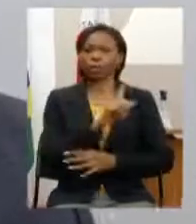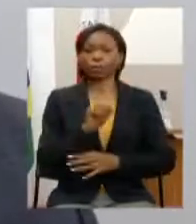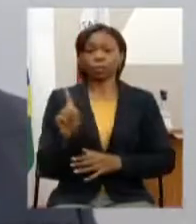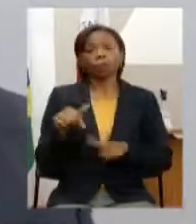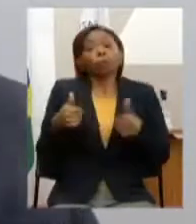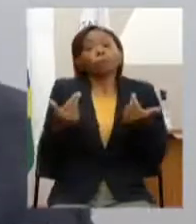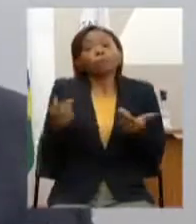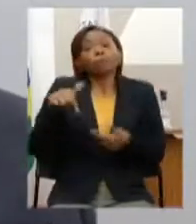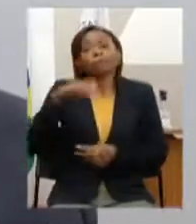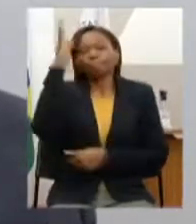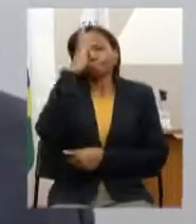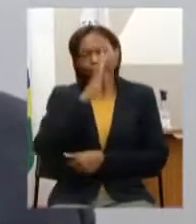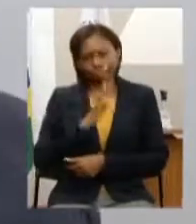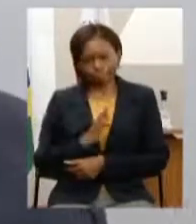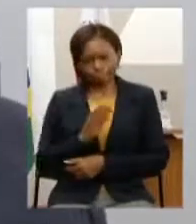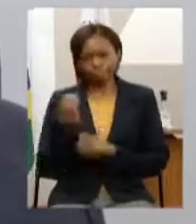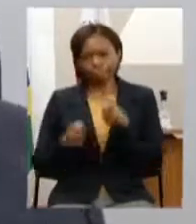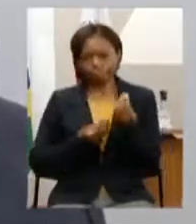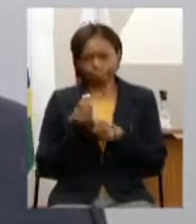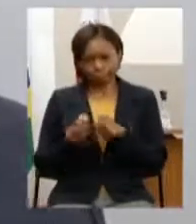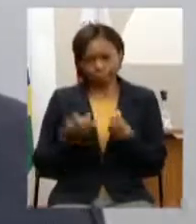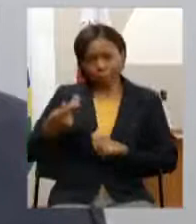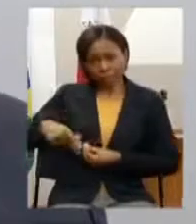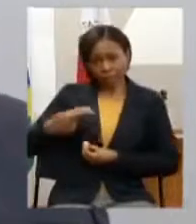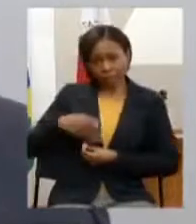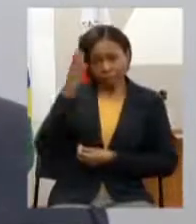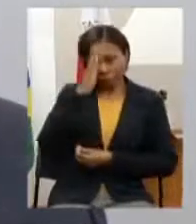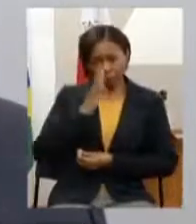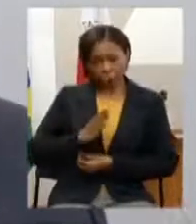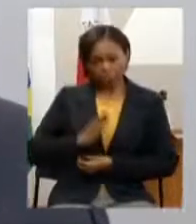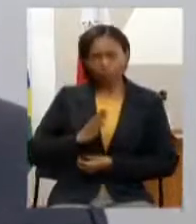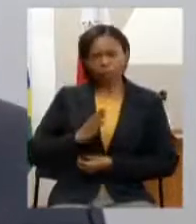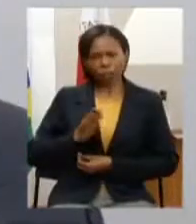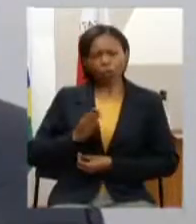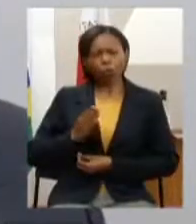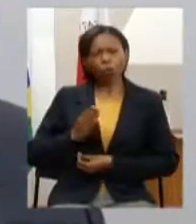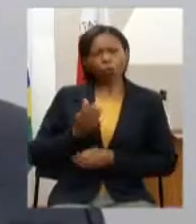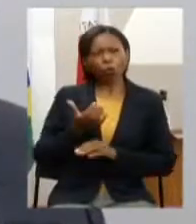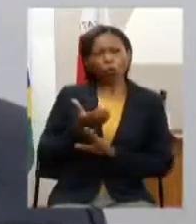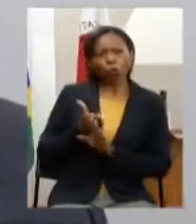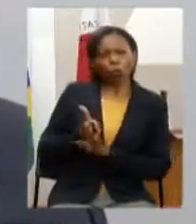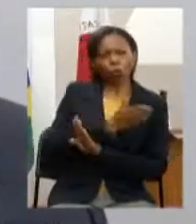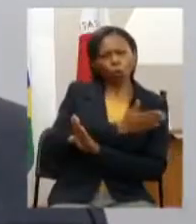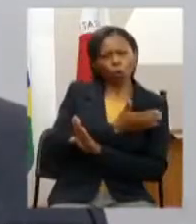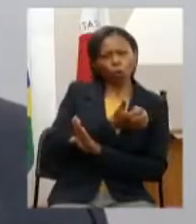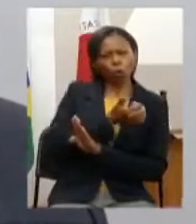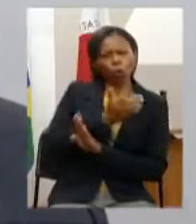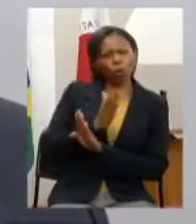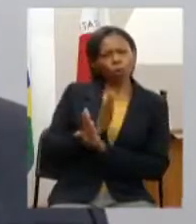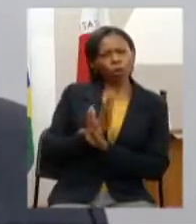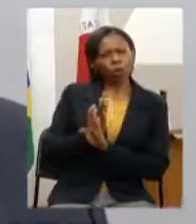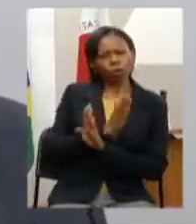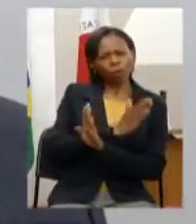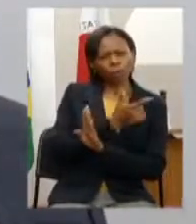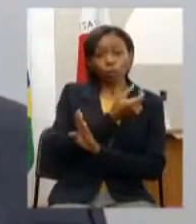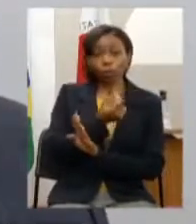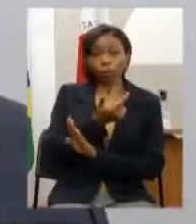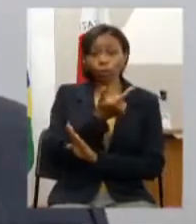né nós temos aqui previsto para o primeiro semestre de 2021